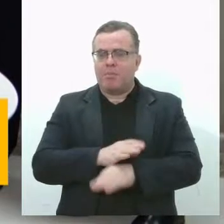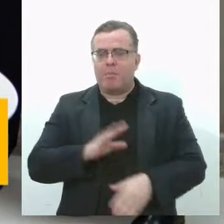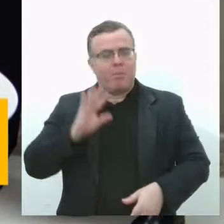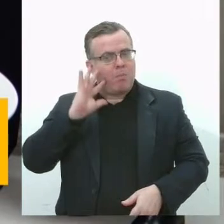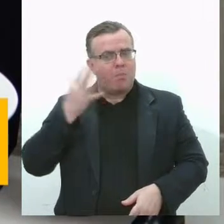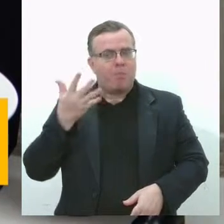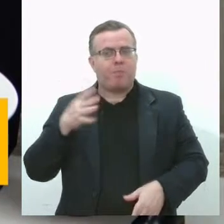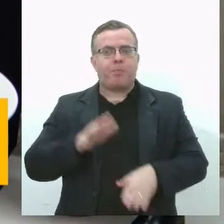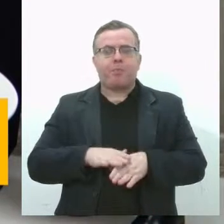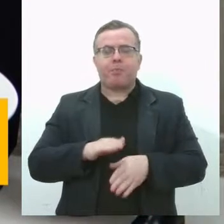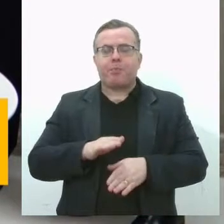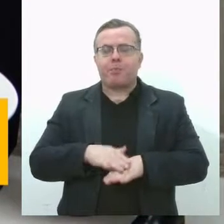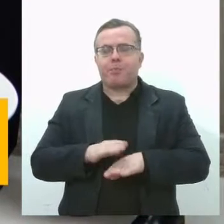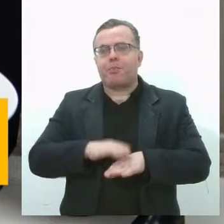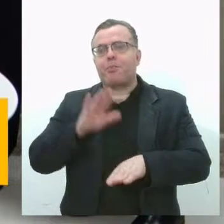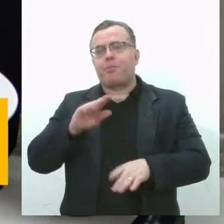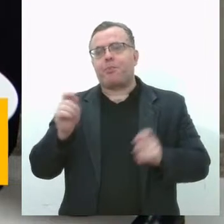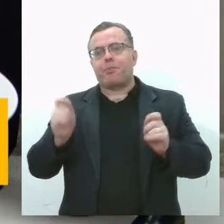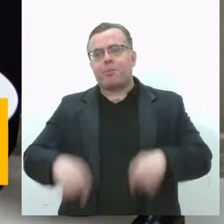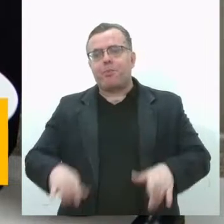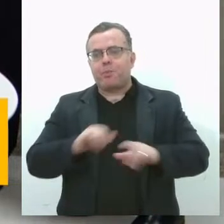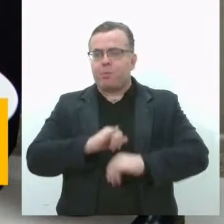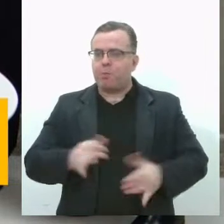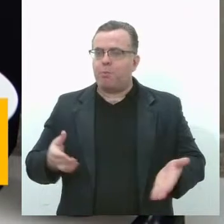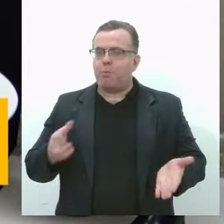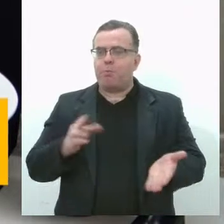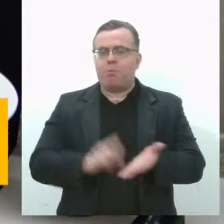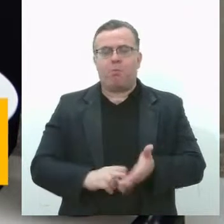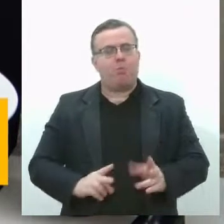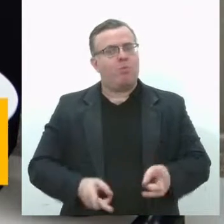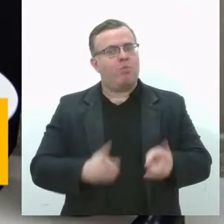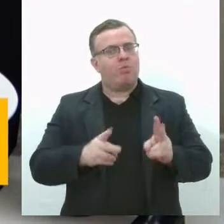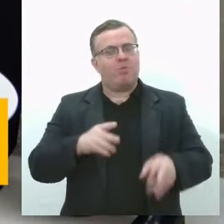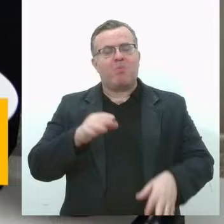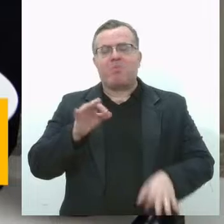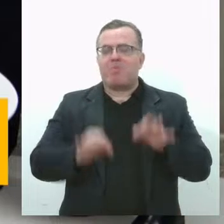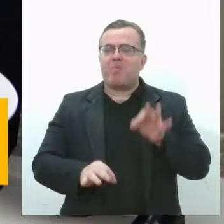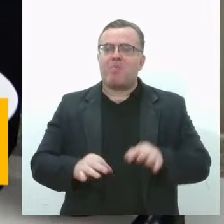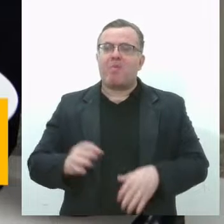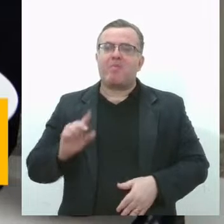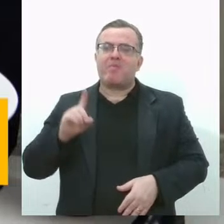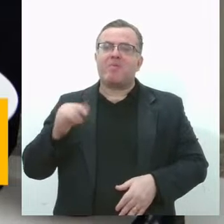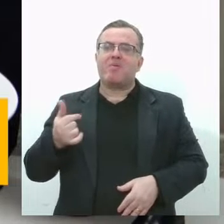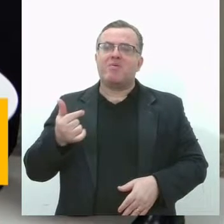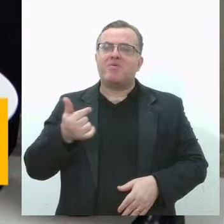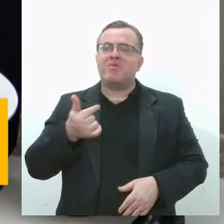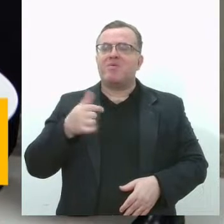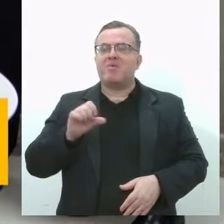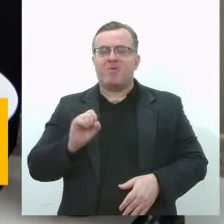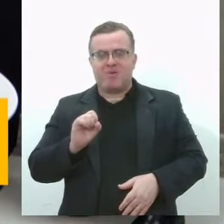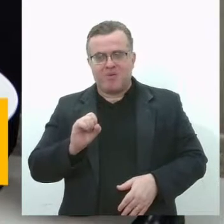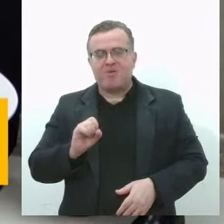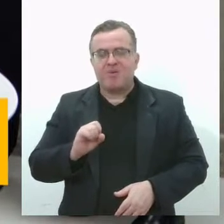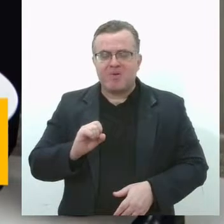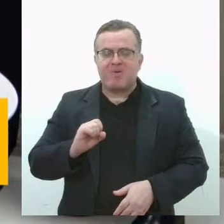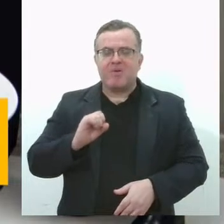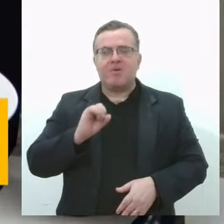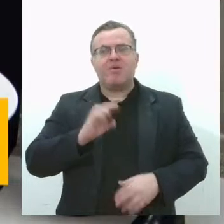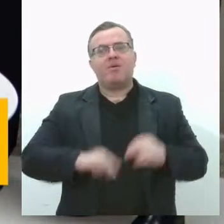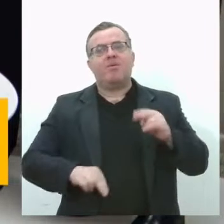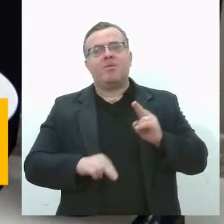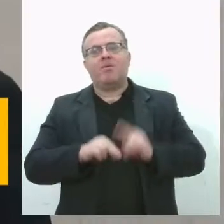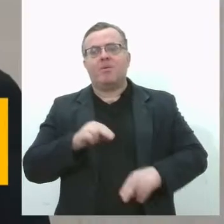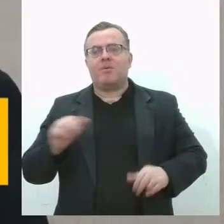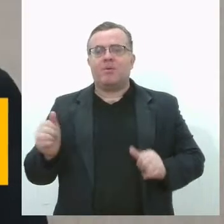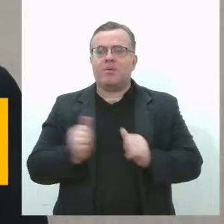oficializada pelo Tribunal Regional Eleitoral no último dia 28 de junho, junto à Assembleia Legislativa de